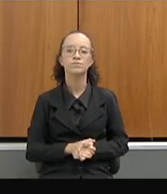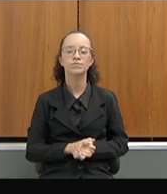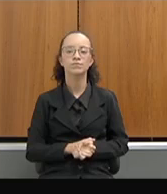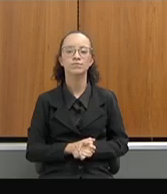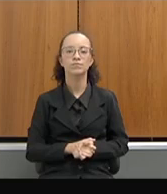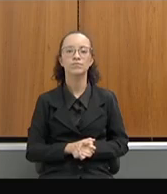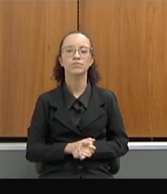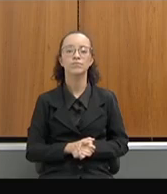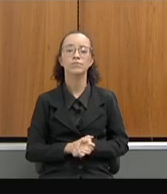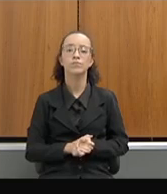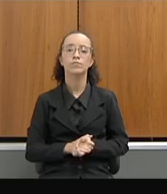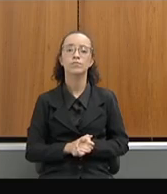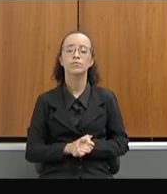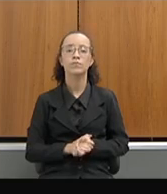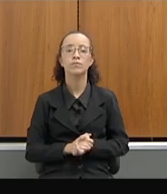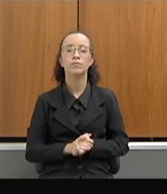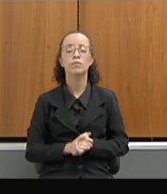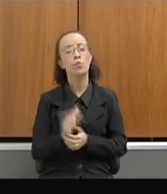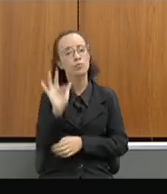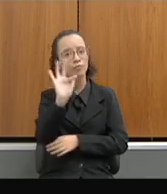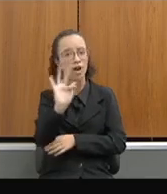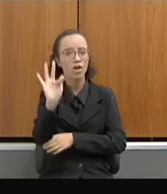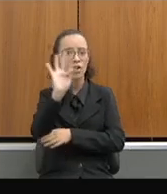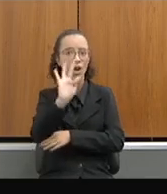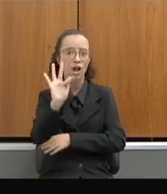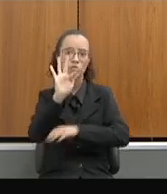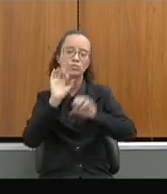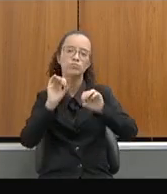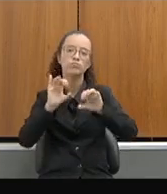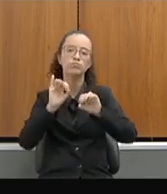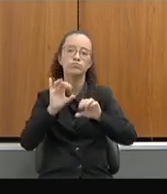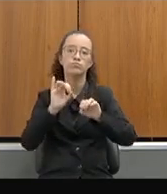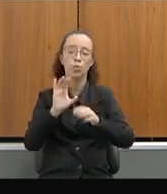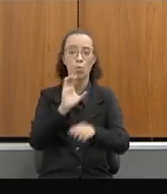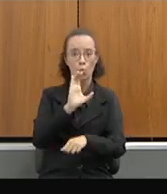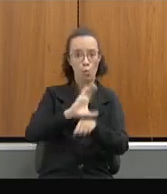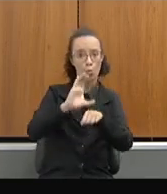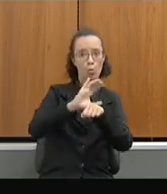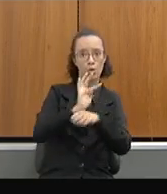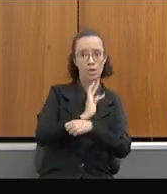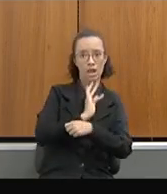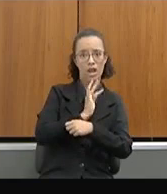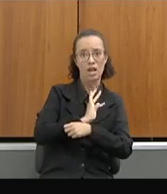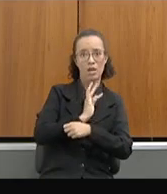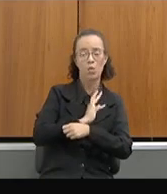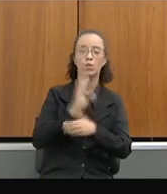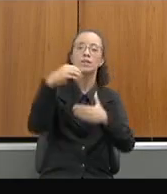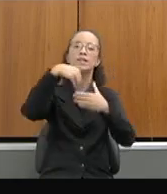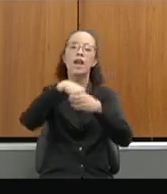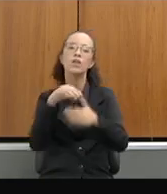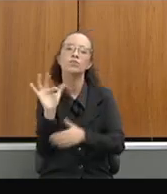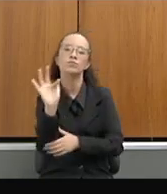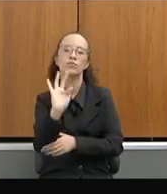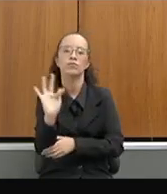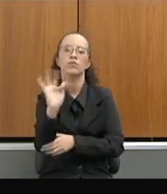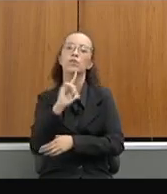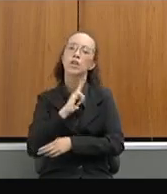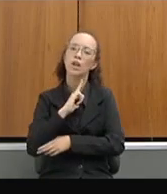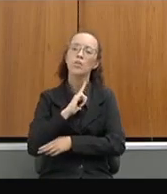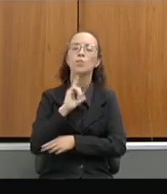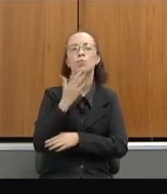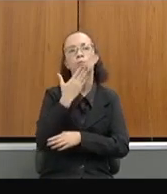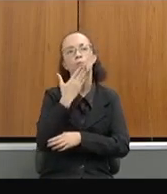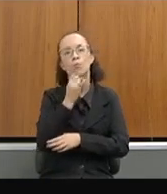Aqui, no ensino superior, é importante trazer, porque, além do curso técnico, nas faculdades que temos, que